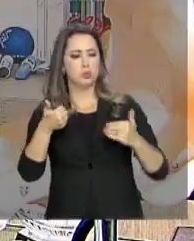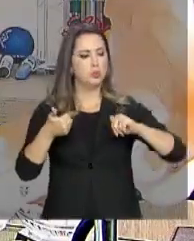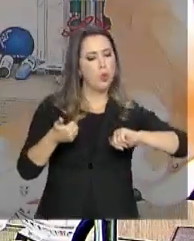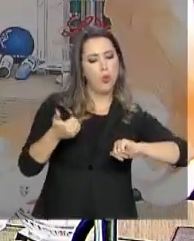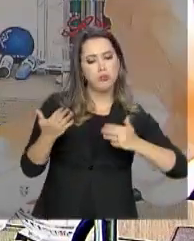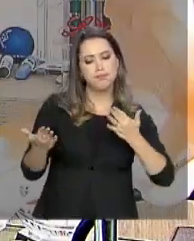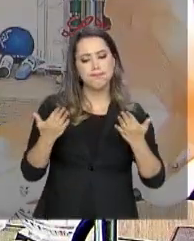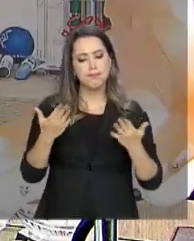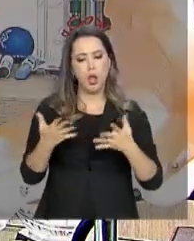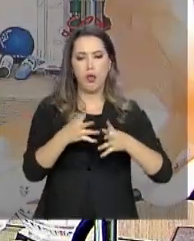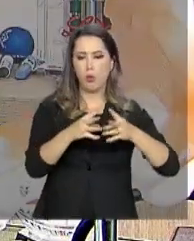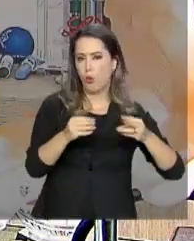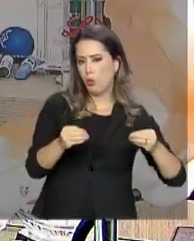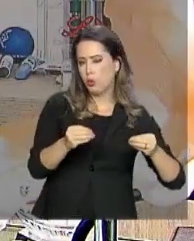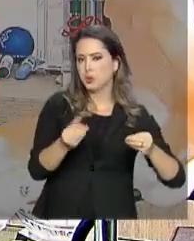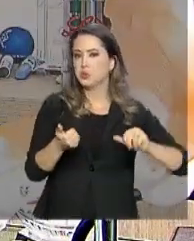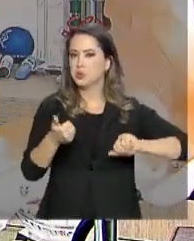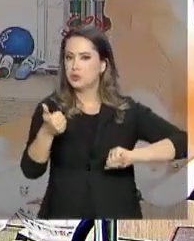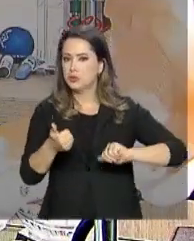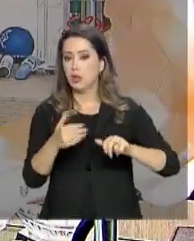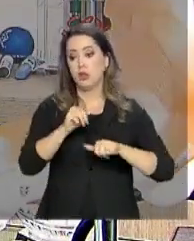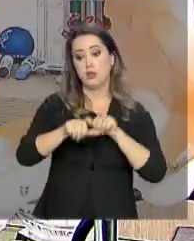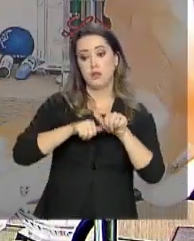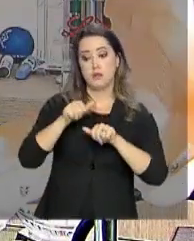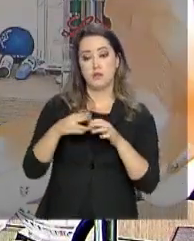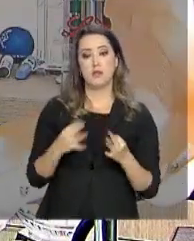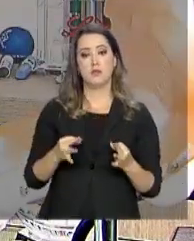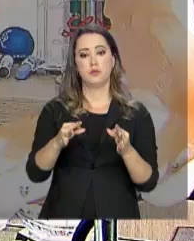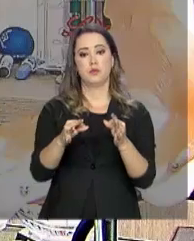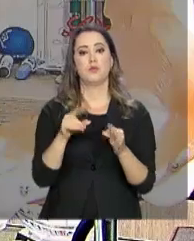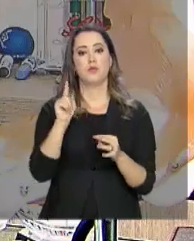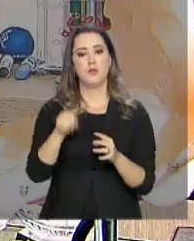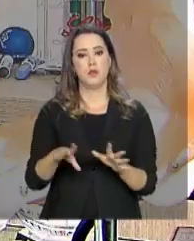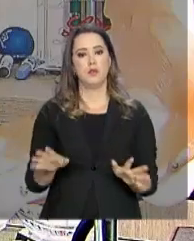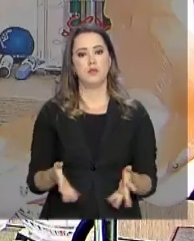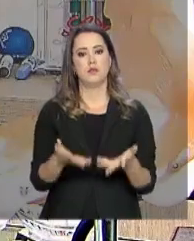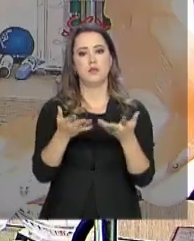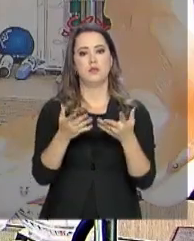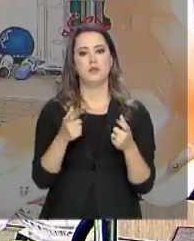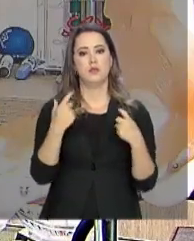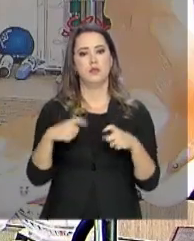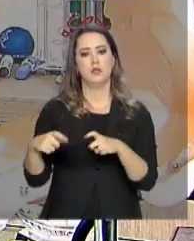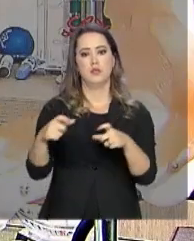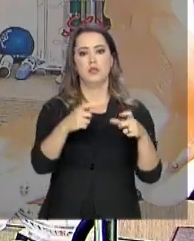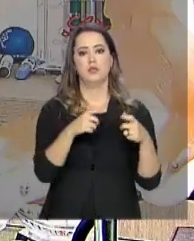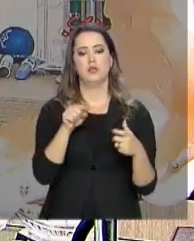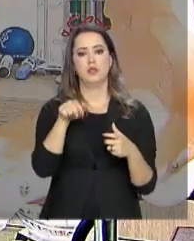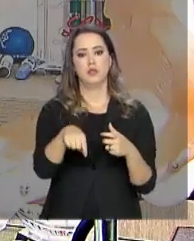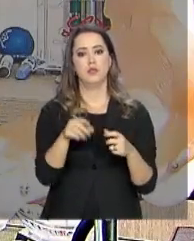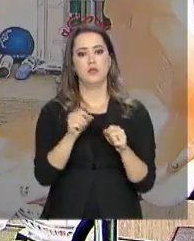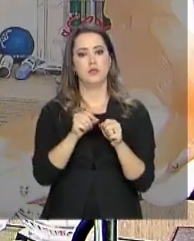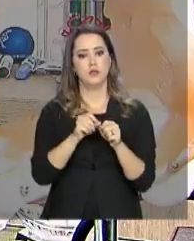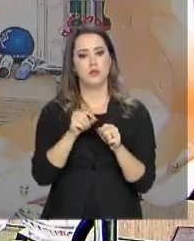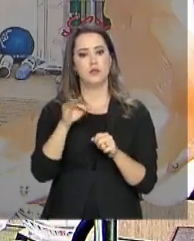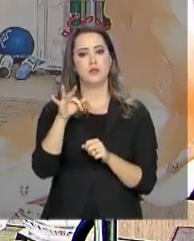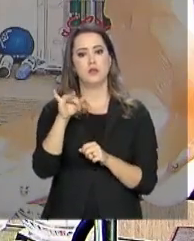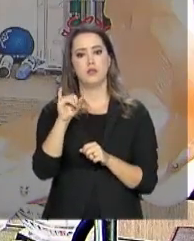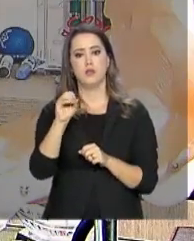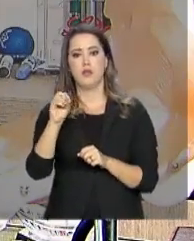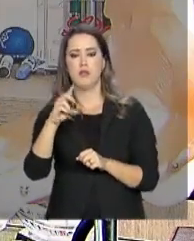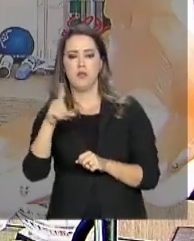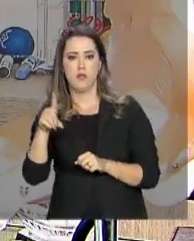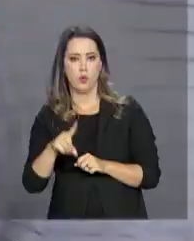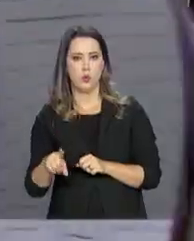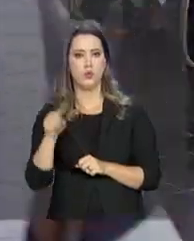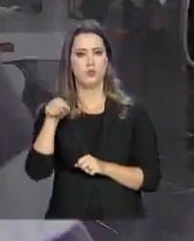é haver transferência de tecnologia para que ele seja produzido na unidade da Fiocruz, em Biomanguinhos,